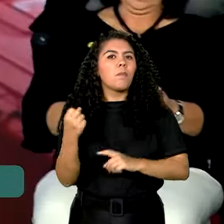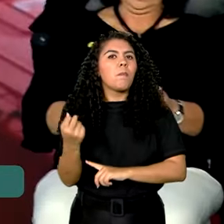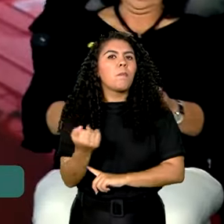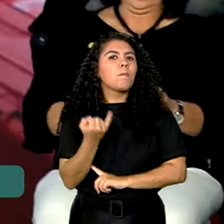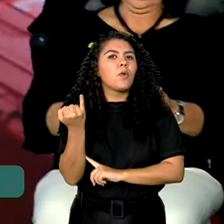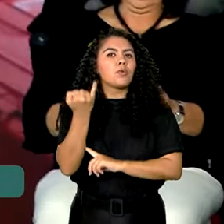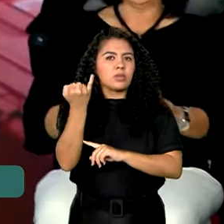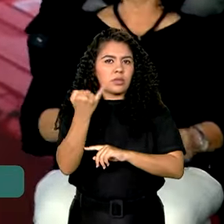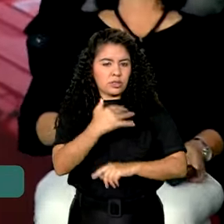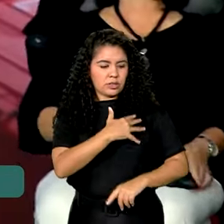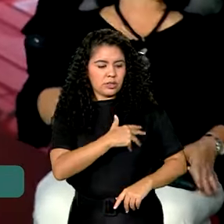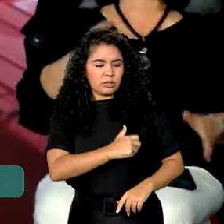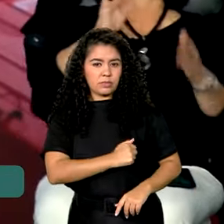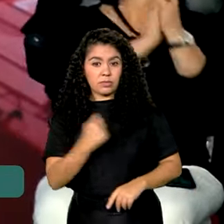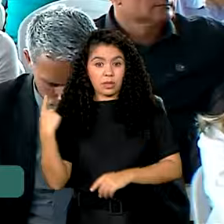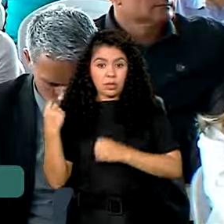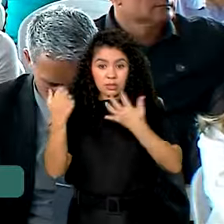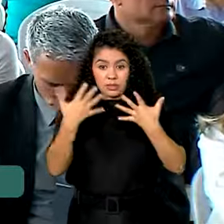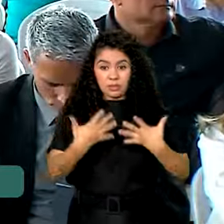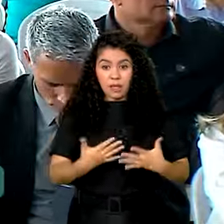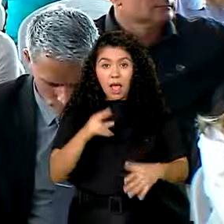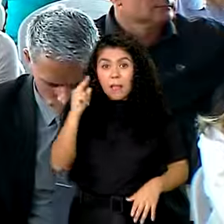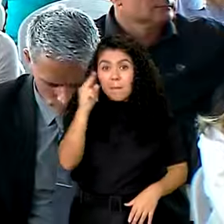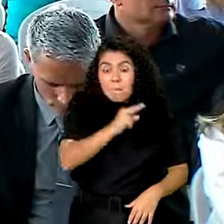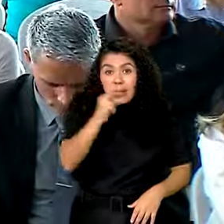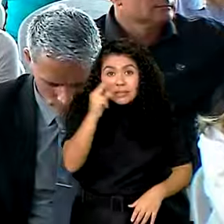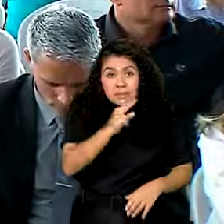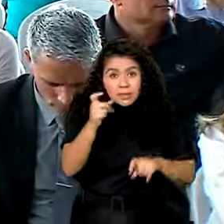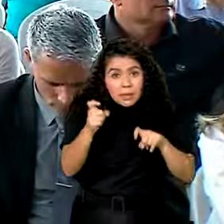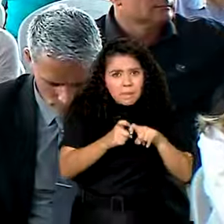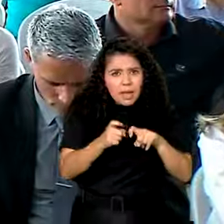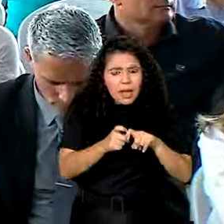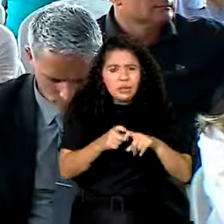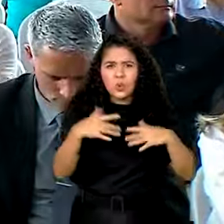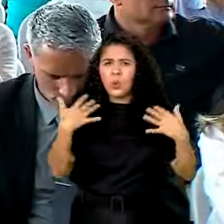emergência médica faz toda, toda a diferença.